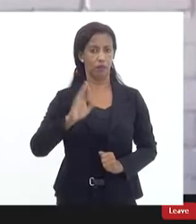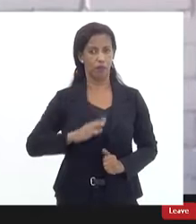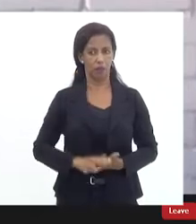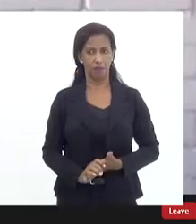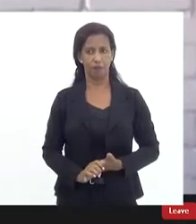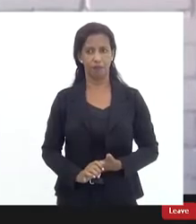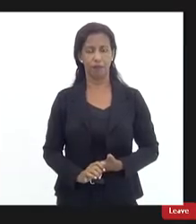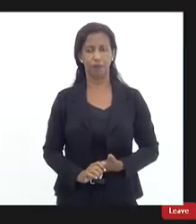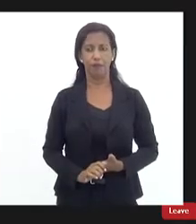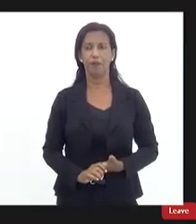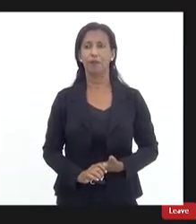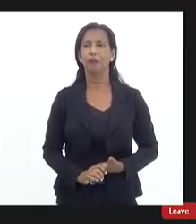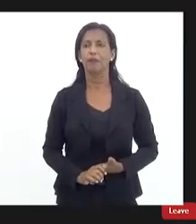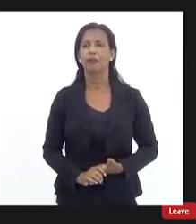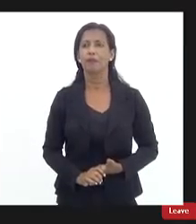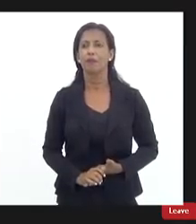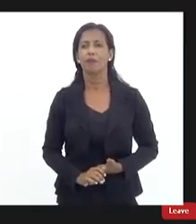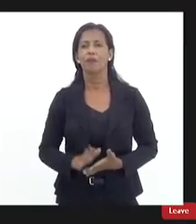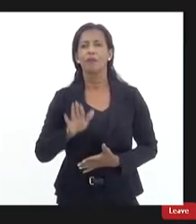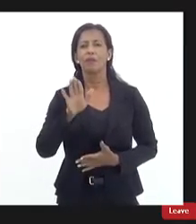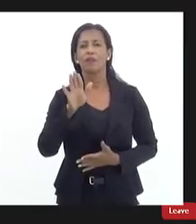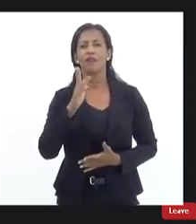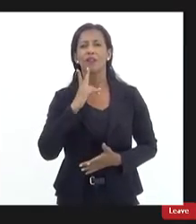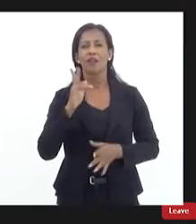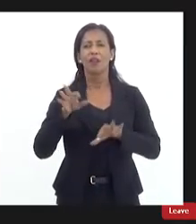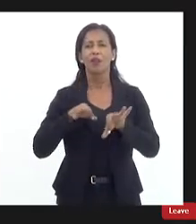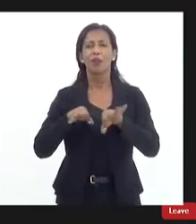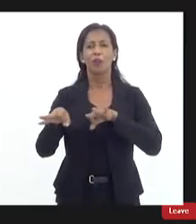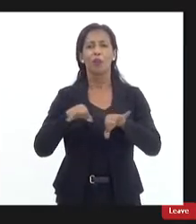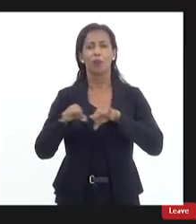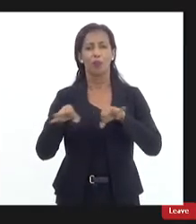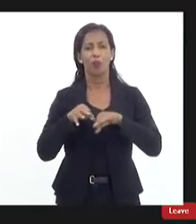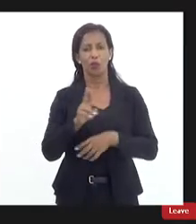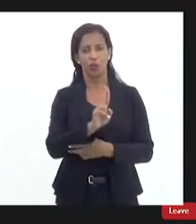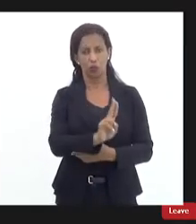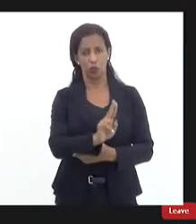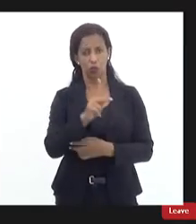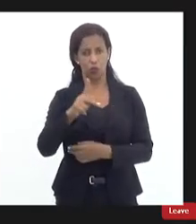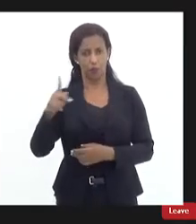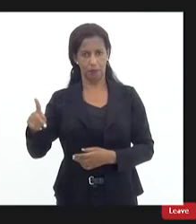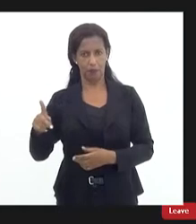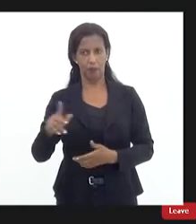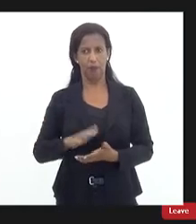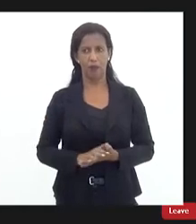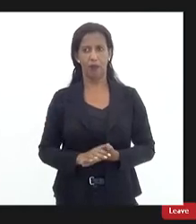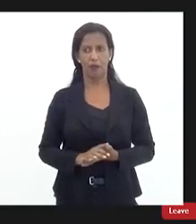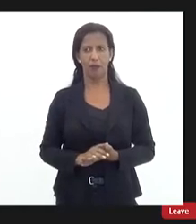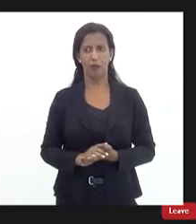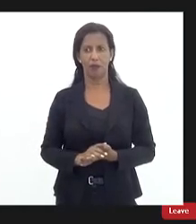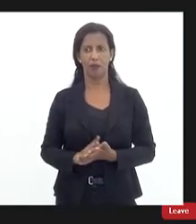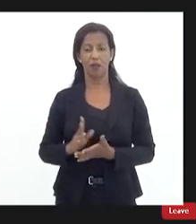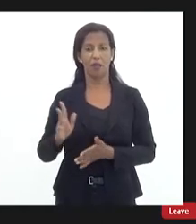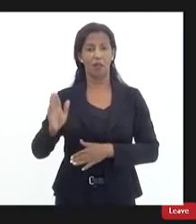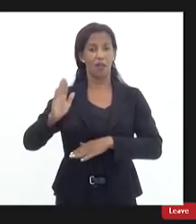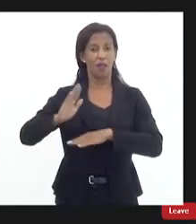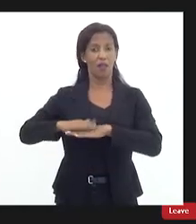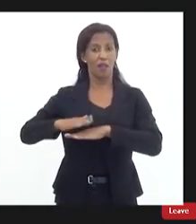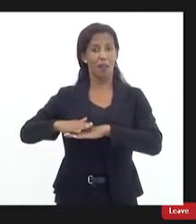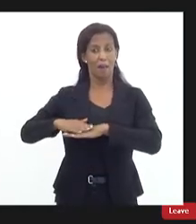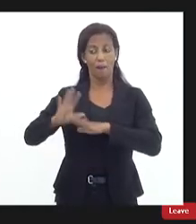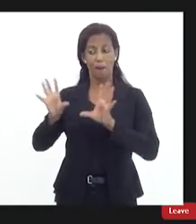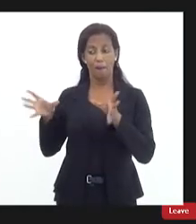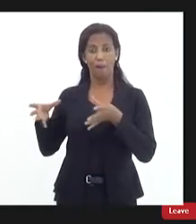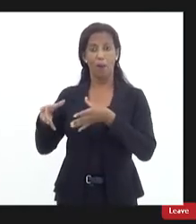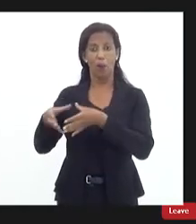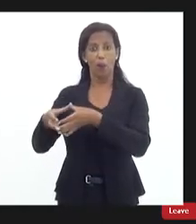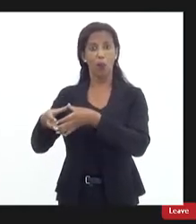apenas só conheço esses projetos a maioria desses projetos de UPP são de cunha até pessoal iniciativa dos próprios